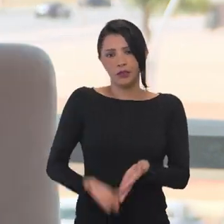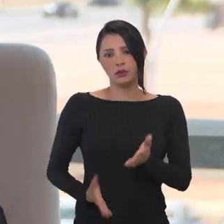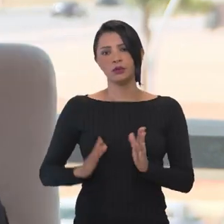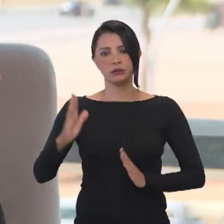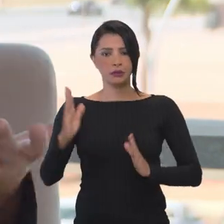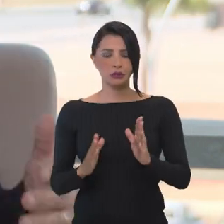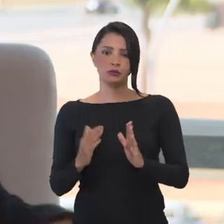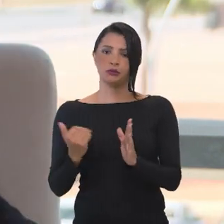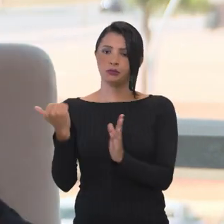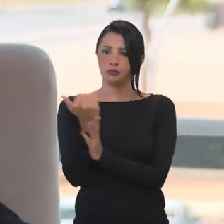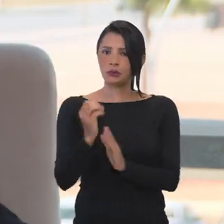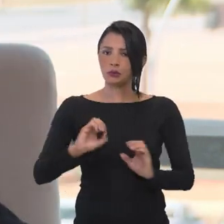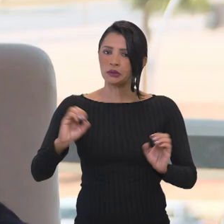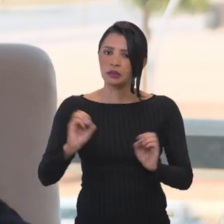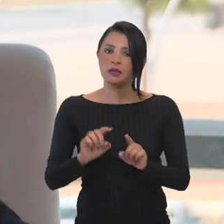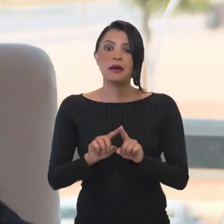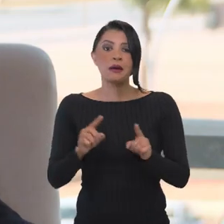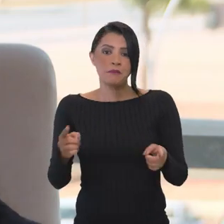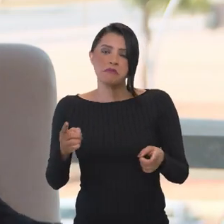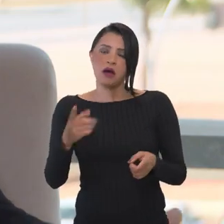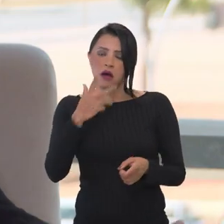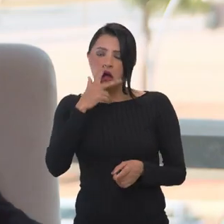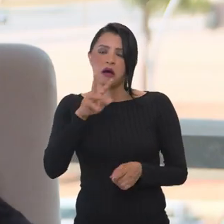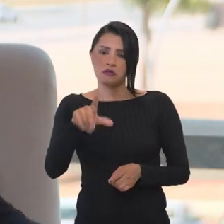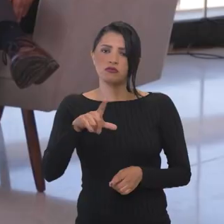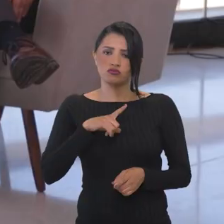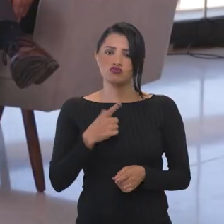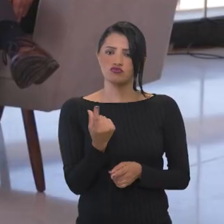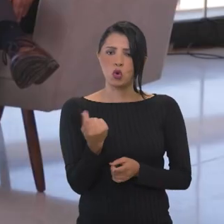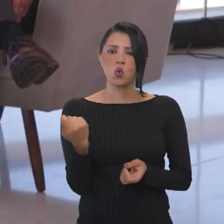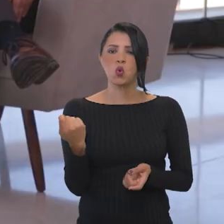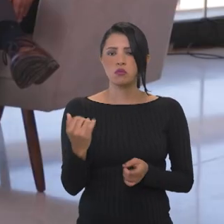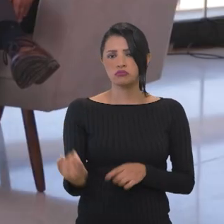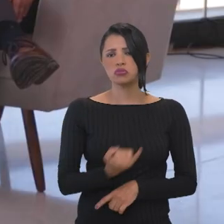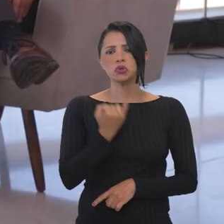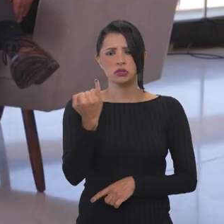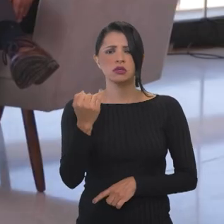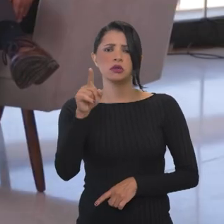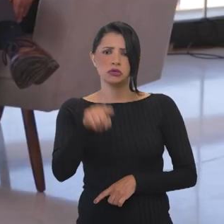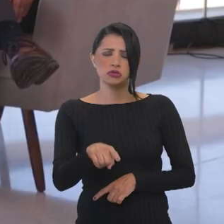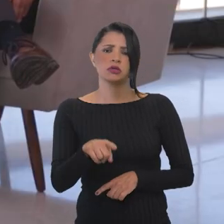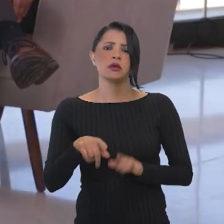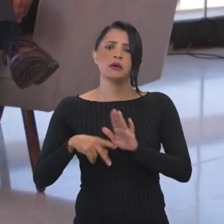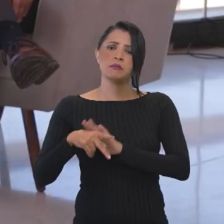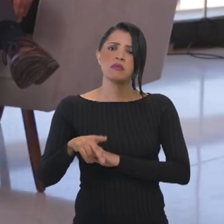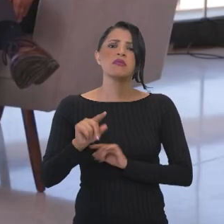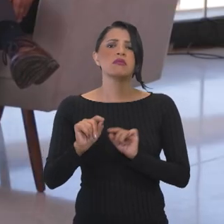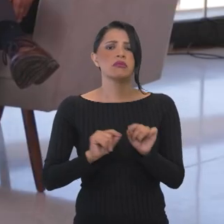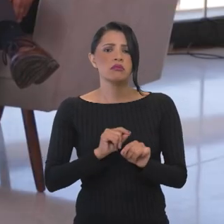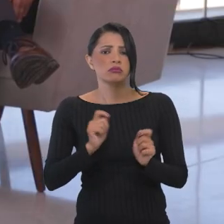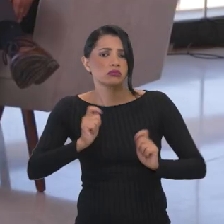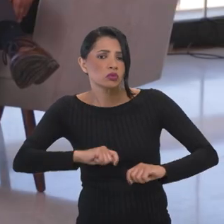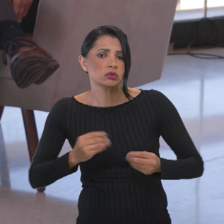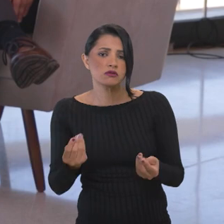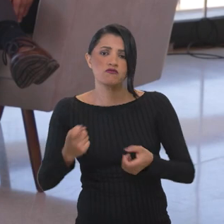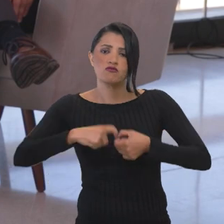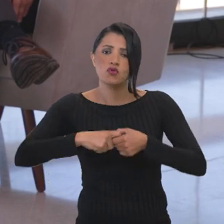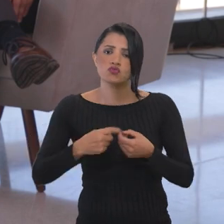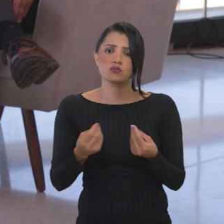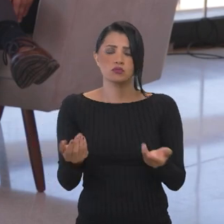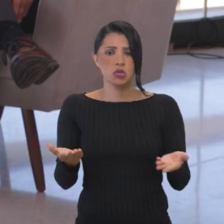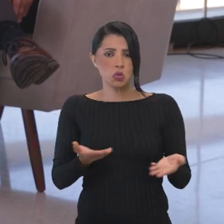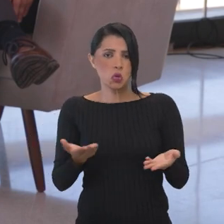que houve por esse período sem nenhum reajuste, mas eu acho que foi um valor bastante significativo que foi importante para poder